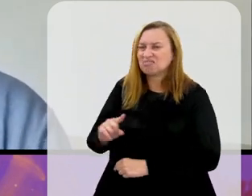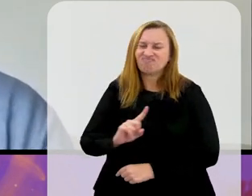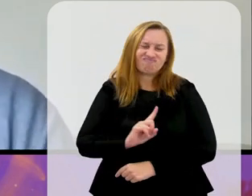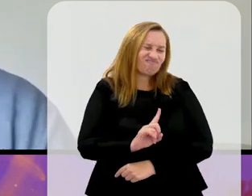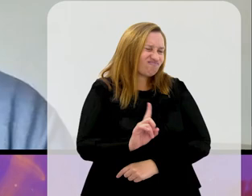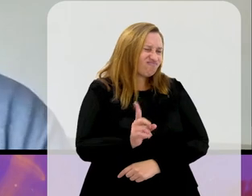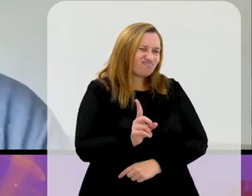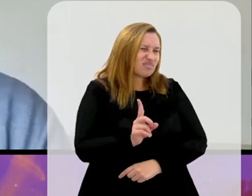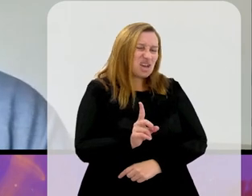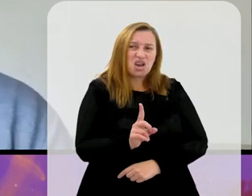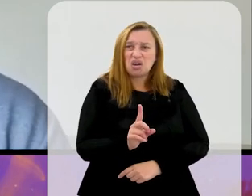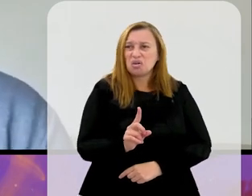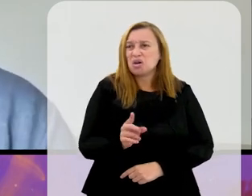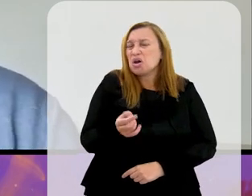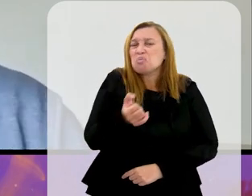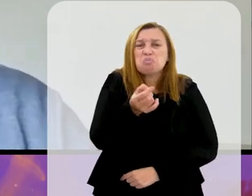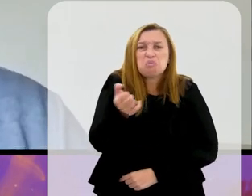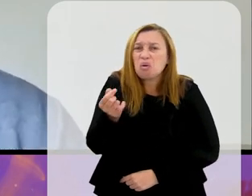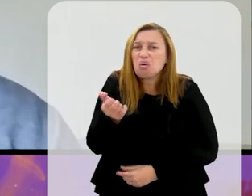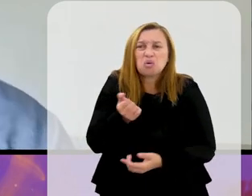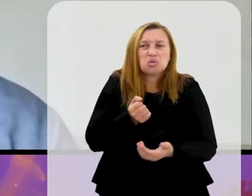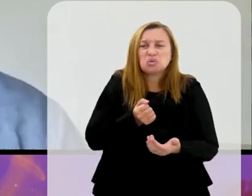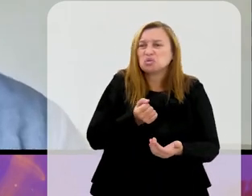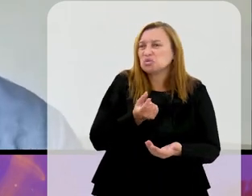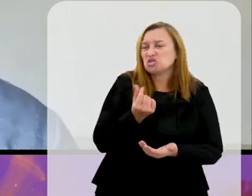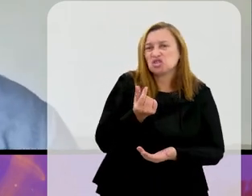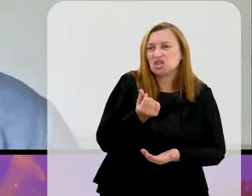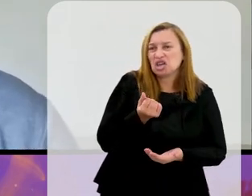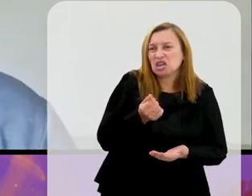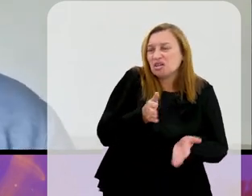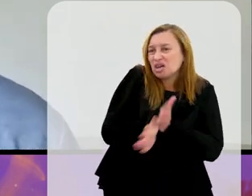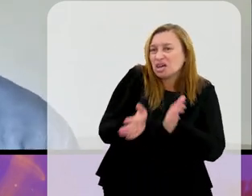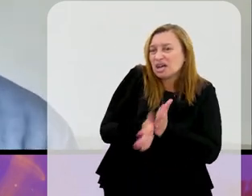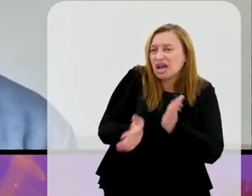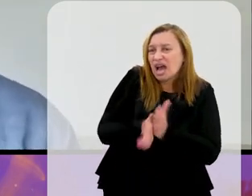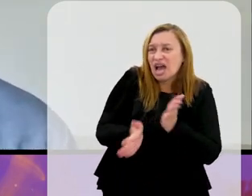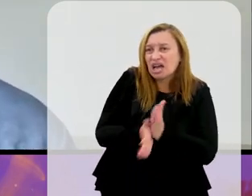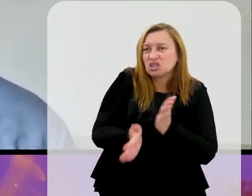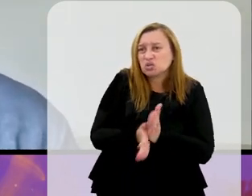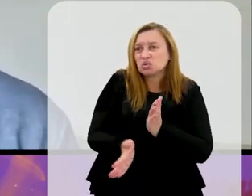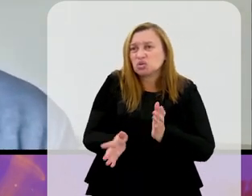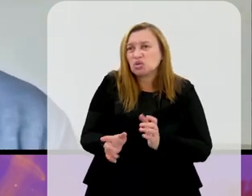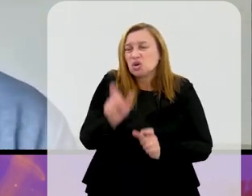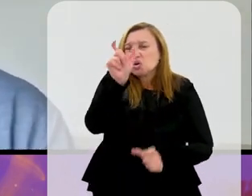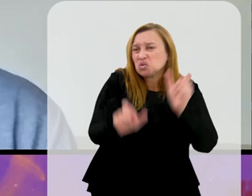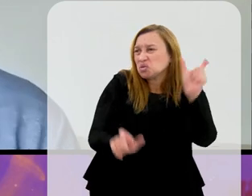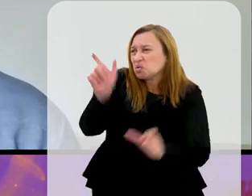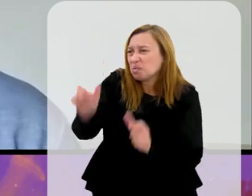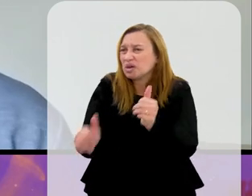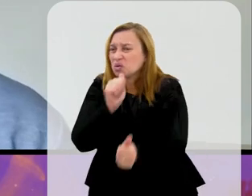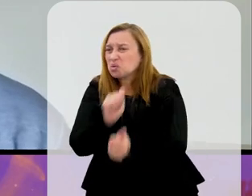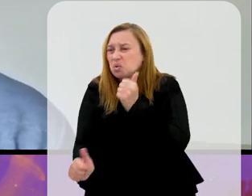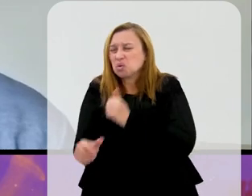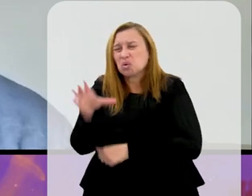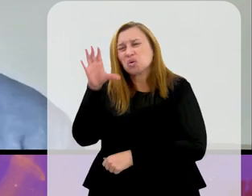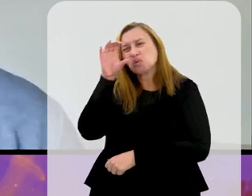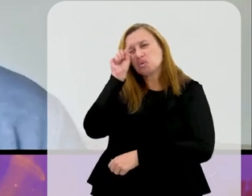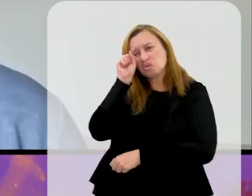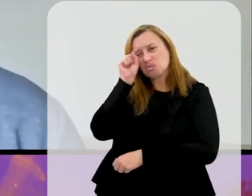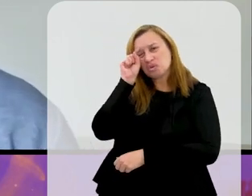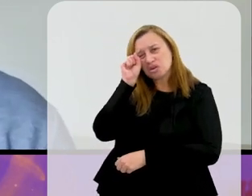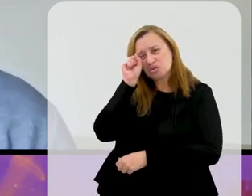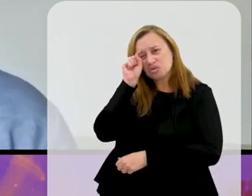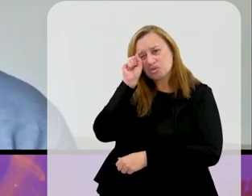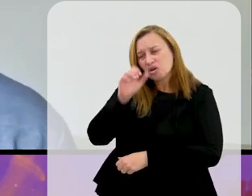uma merreca para lá, para cá. Teve despesa, teve deslocamento. O jogador dormiu fora de casa, não viu a família, quando depois do